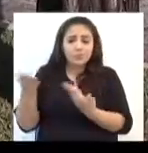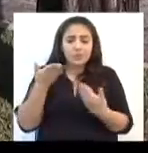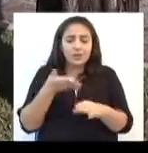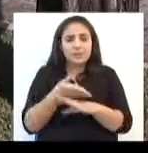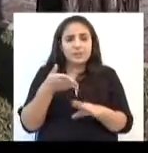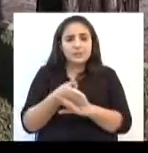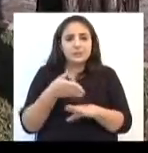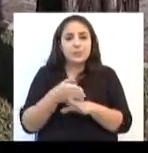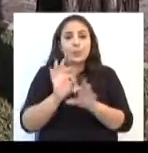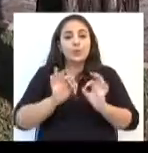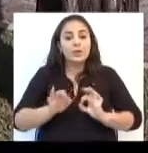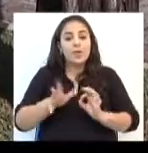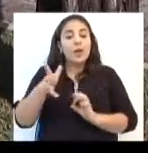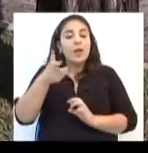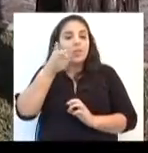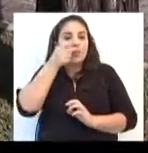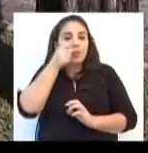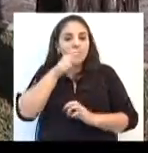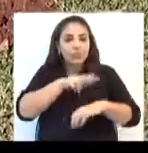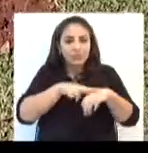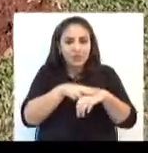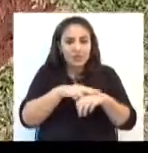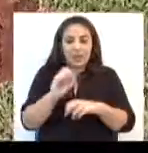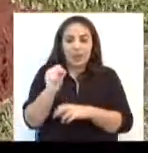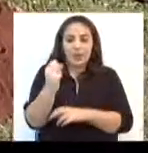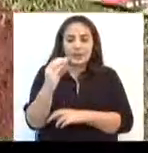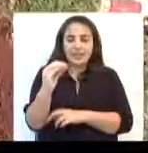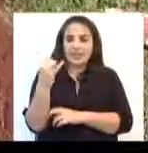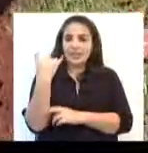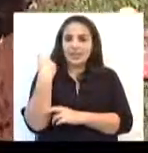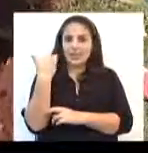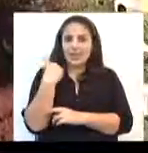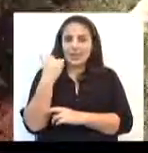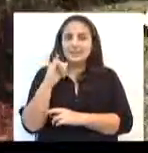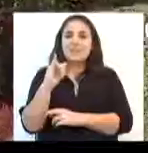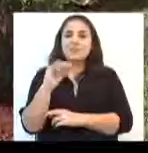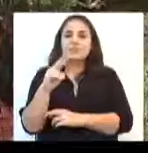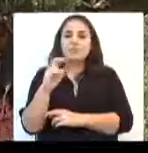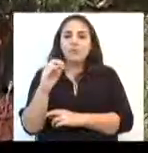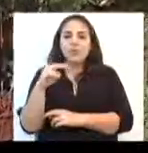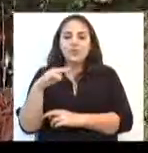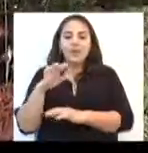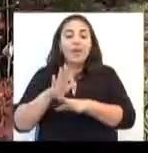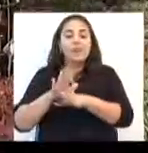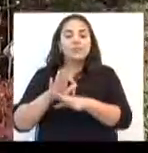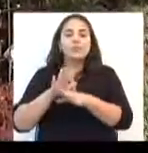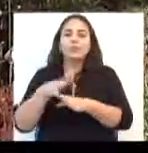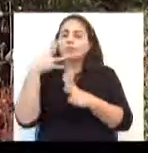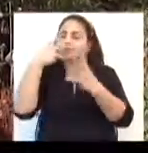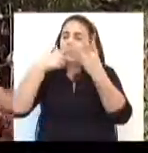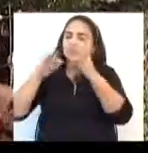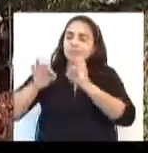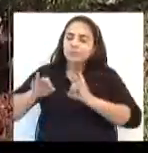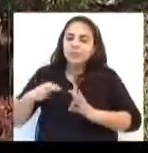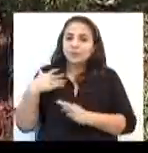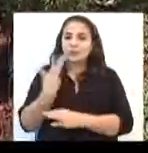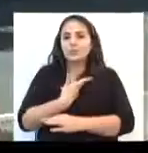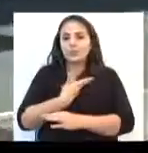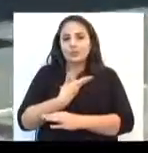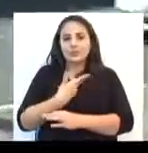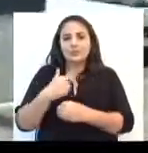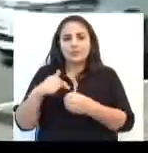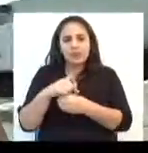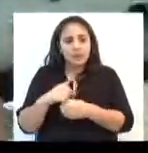participarem do programa Adote o Verde. Aos 80 anos, Dona Ivone ajuda a embelezar a nossa cidade.